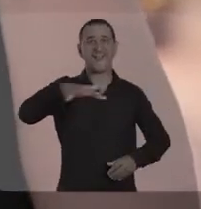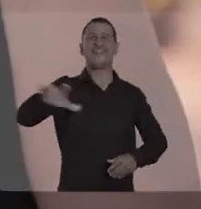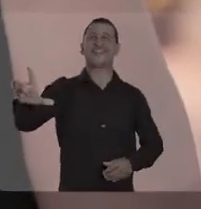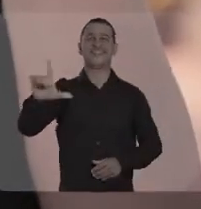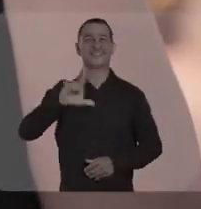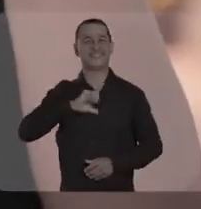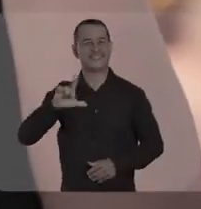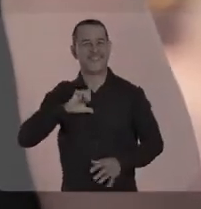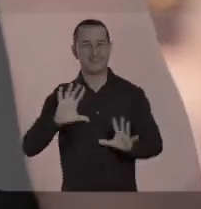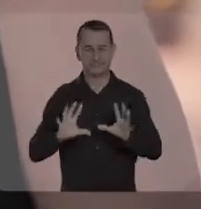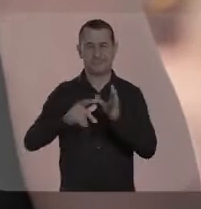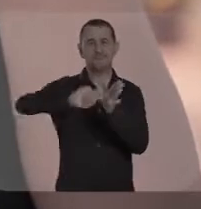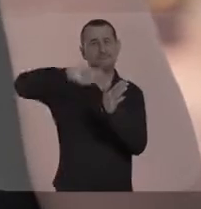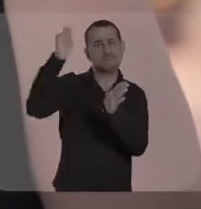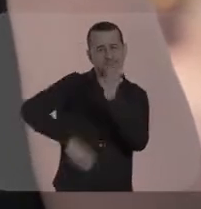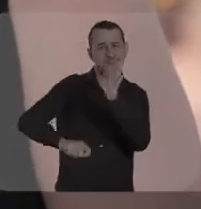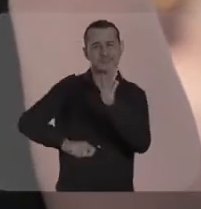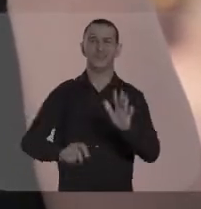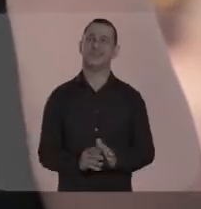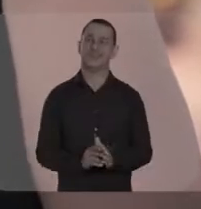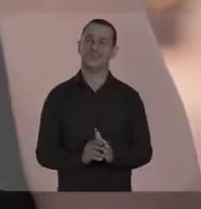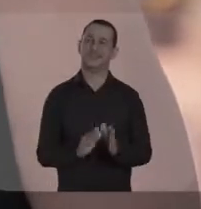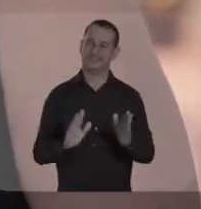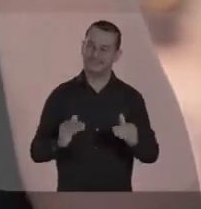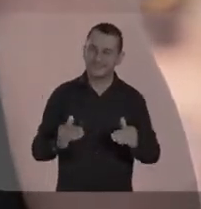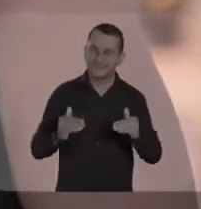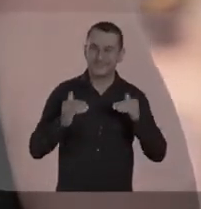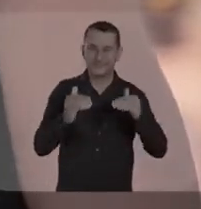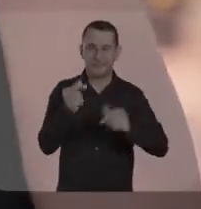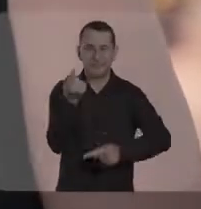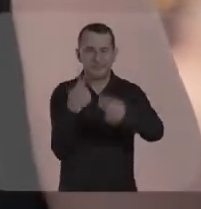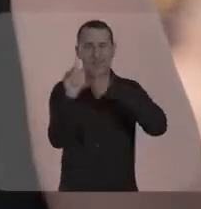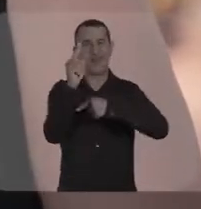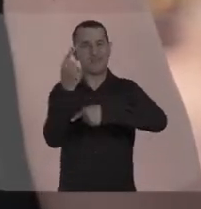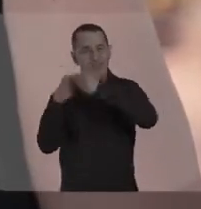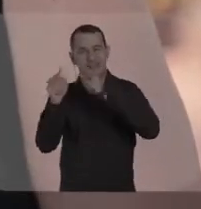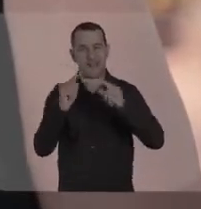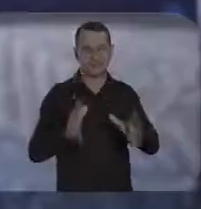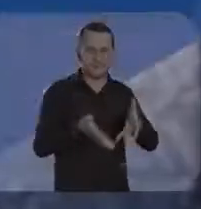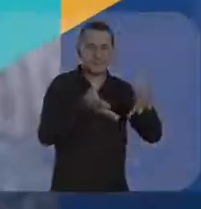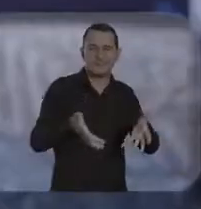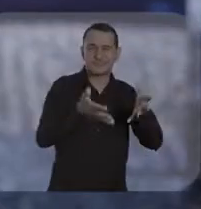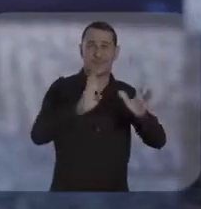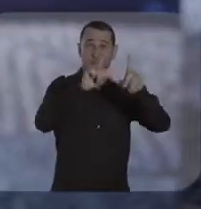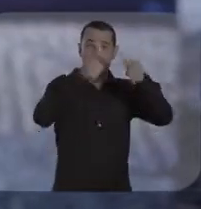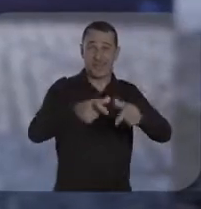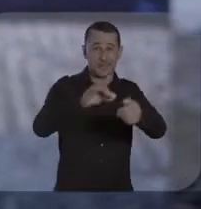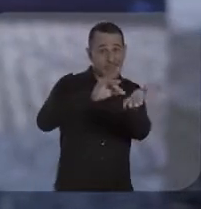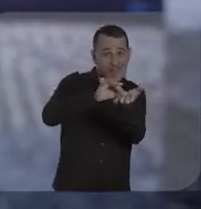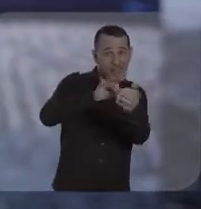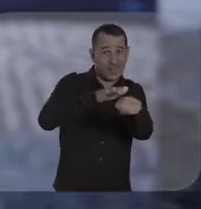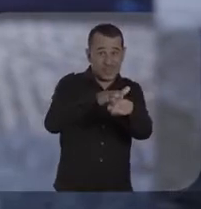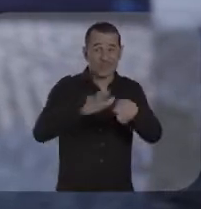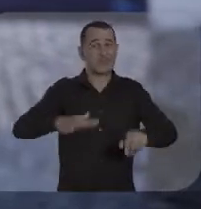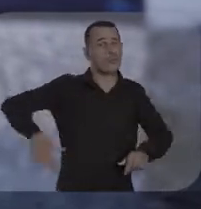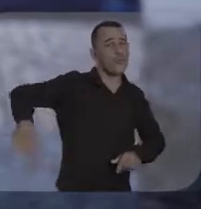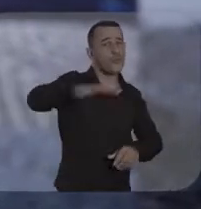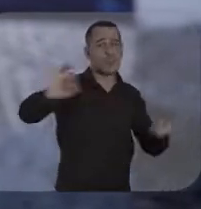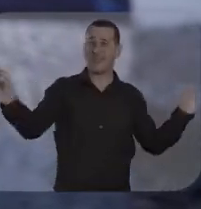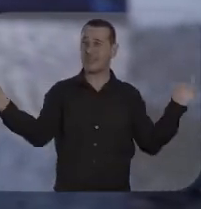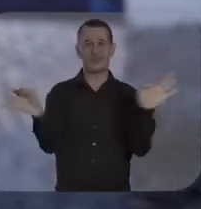ele regularizou essa área, hoje nós temos o nosso título. E vamos avançar com a